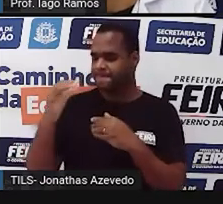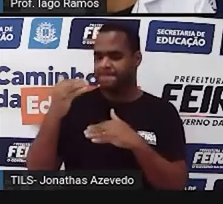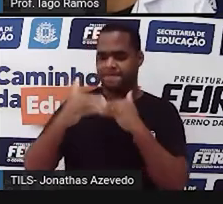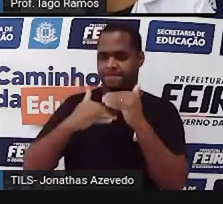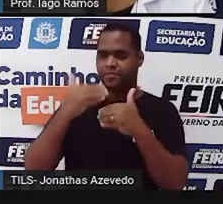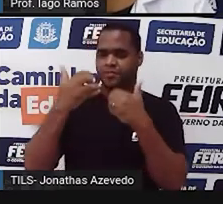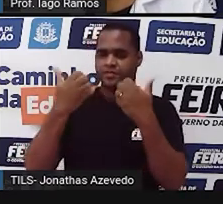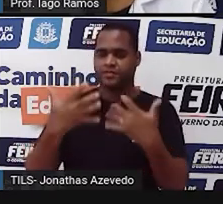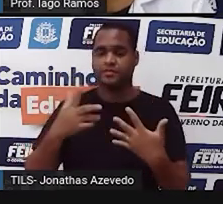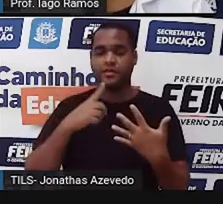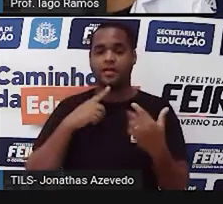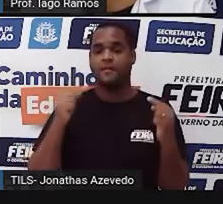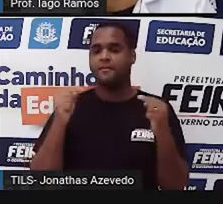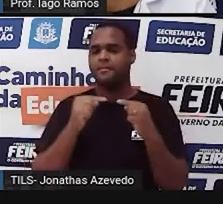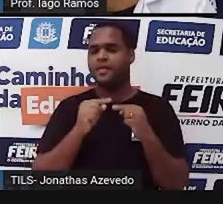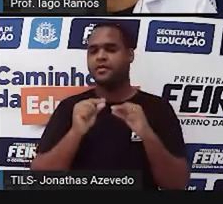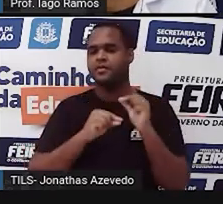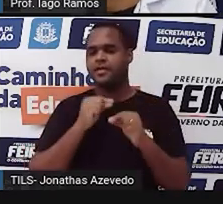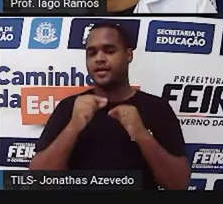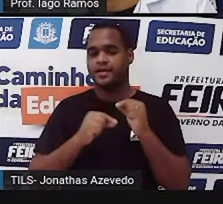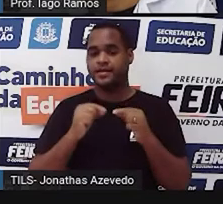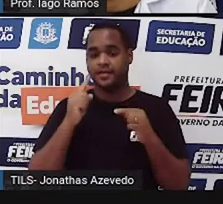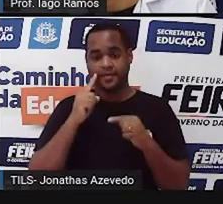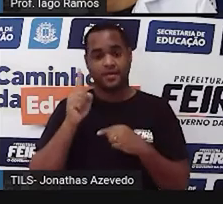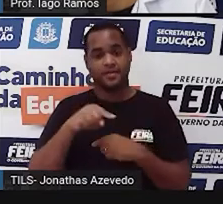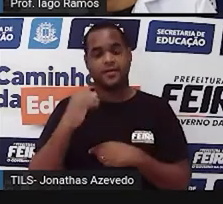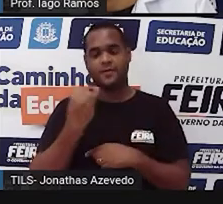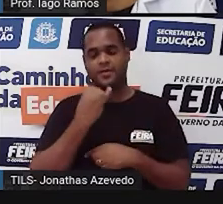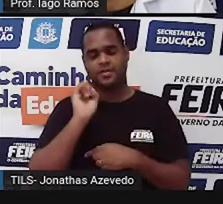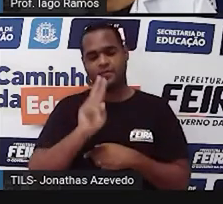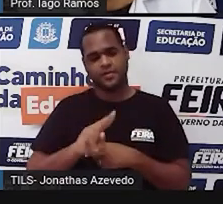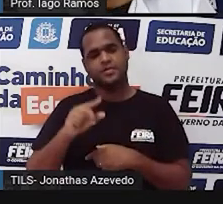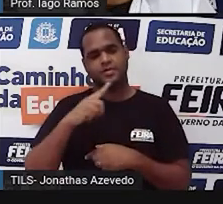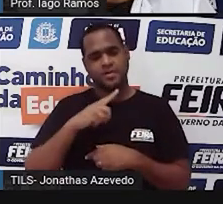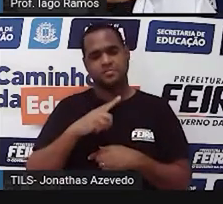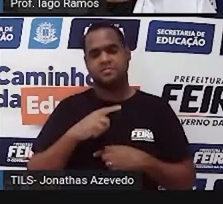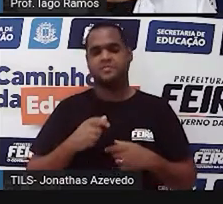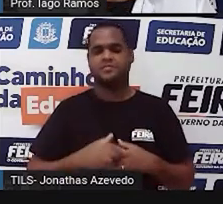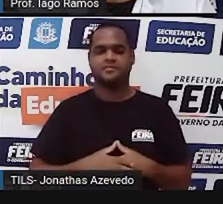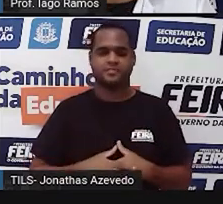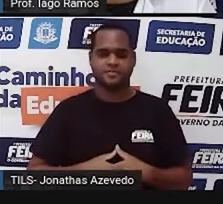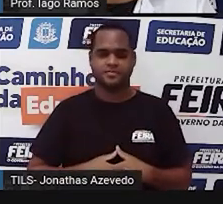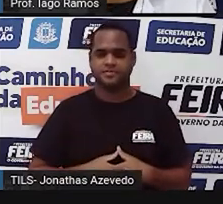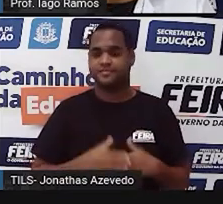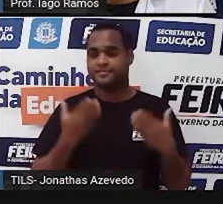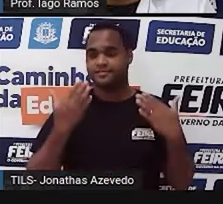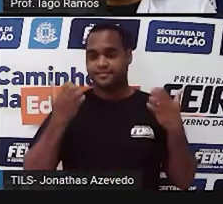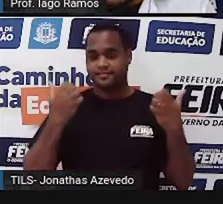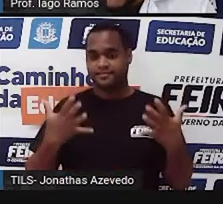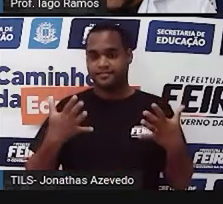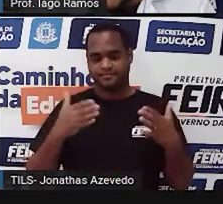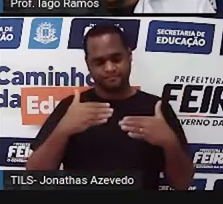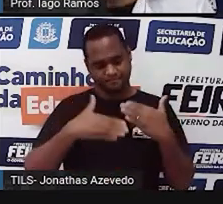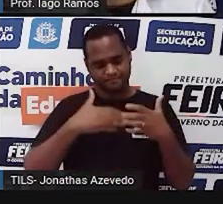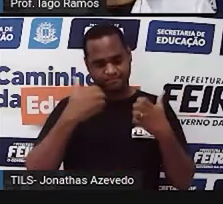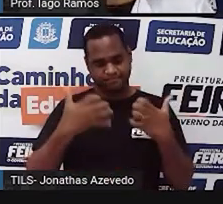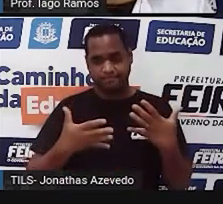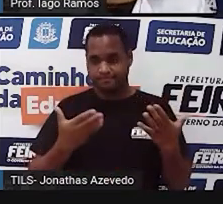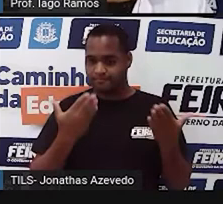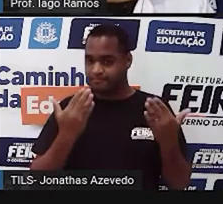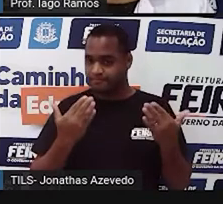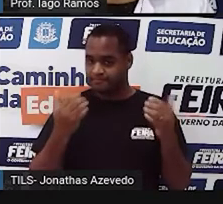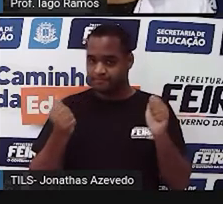tá? Porque medir, né, é uma tarefa muito usada na ciência. Mas, vamos lá? Sigamos, vem